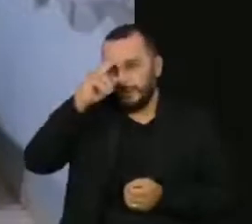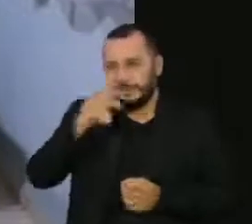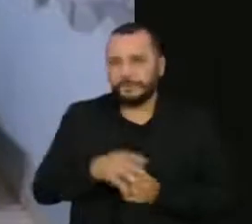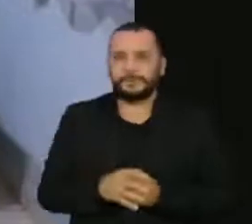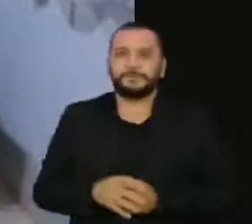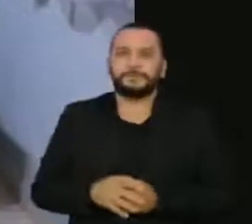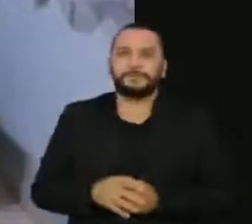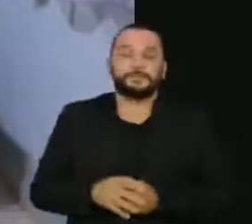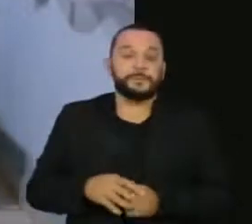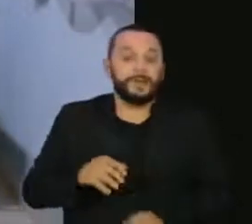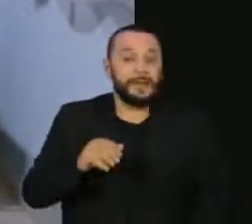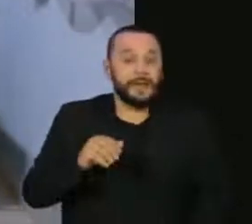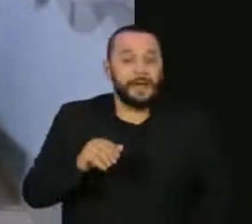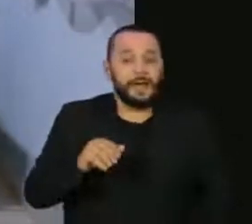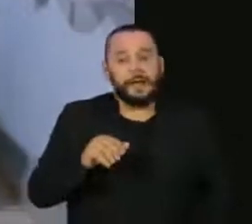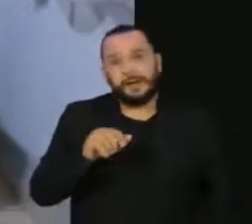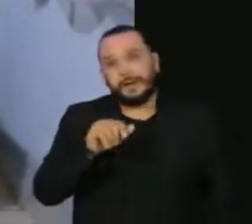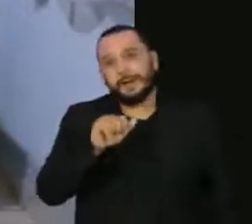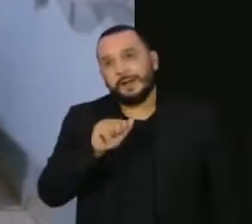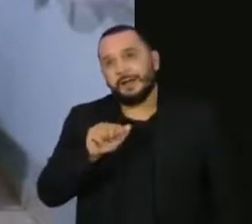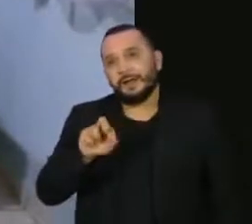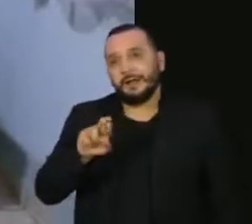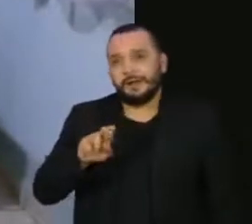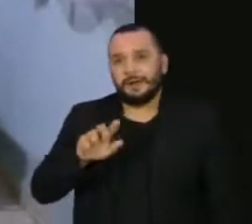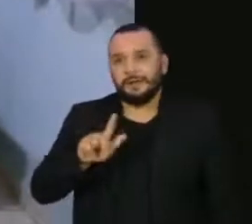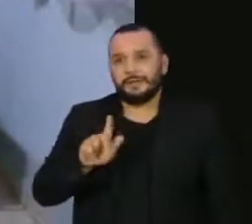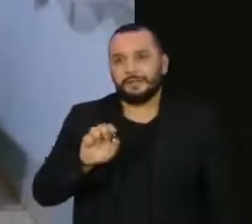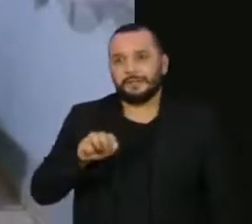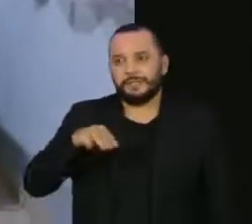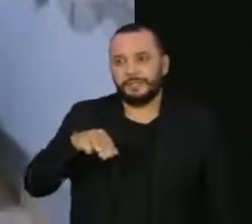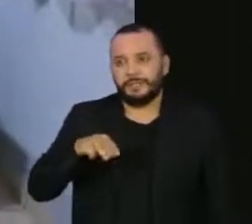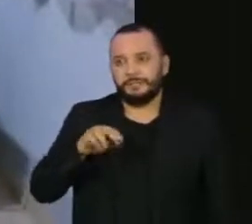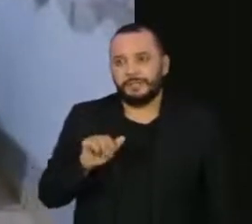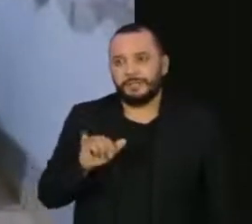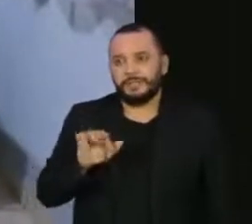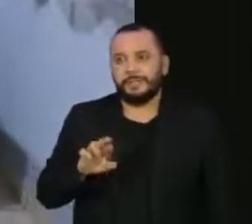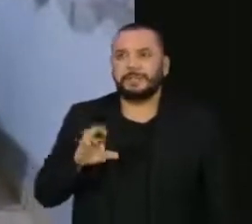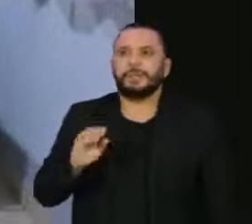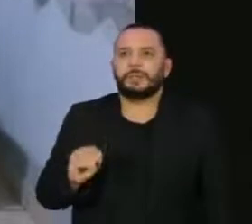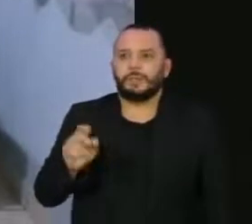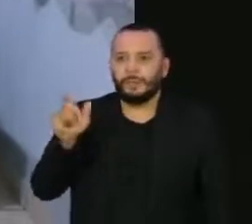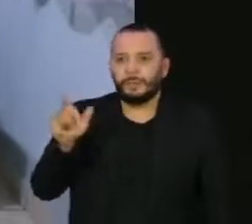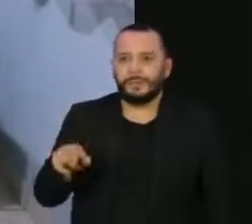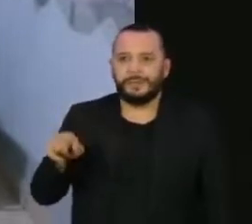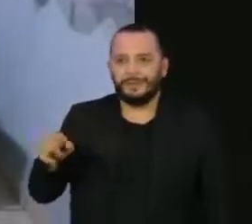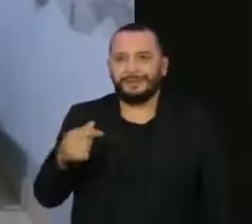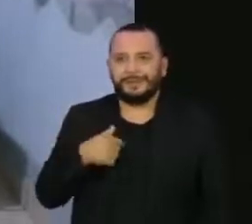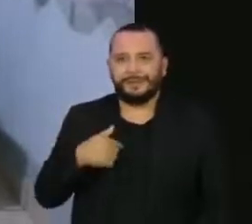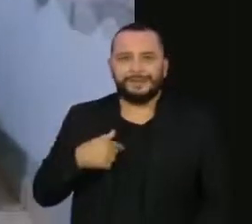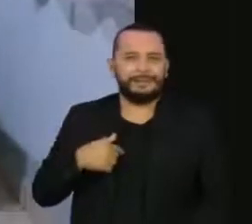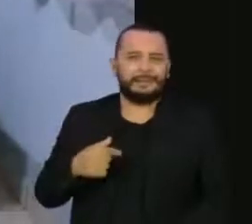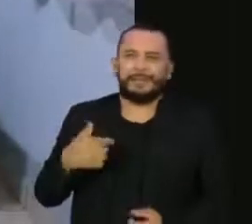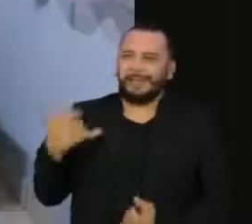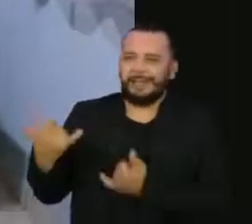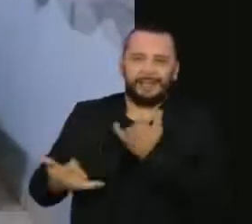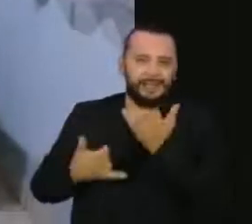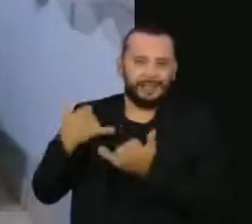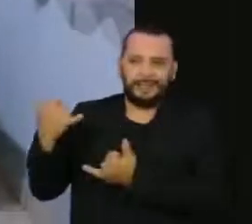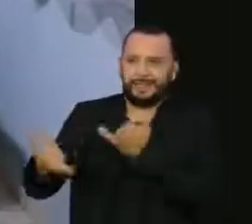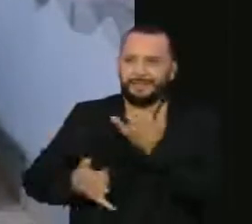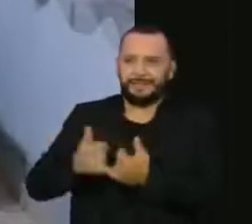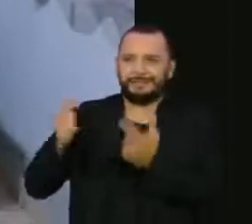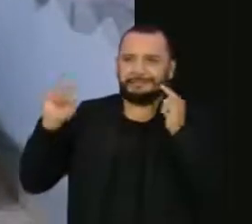Bom, Argemiro, Argemiro era uma coisa assim, um moleque, sapeca, sabe?